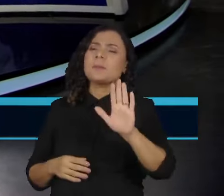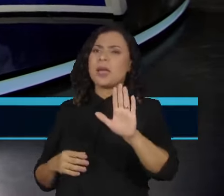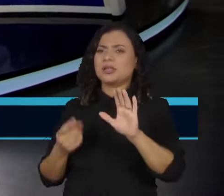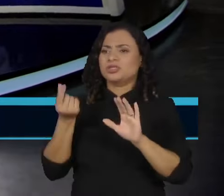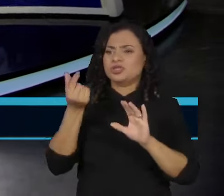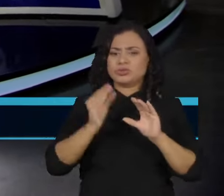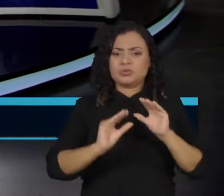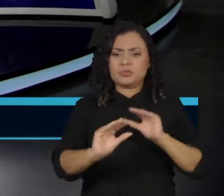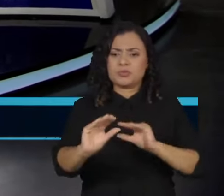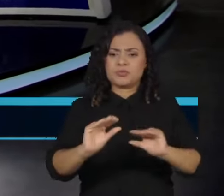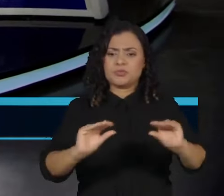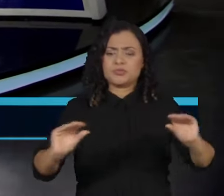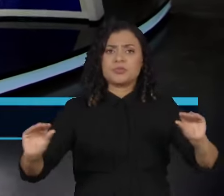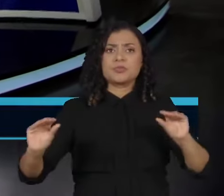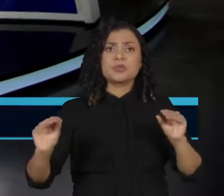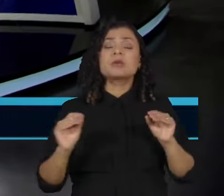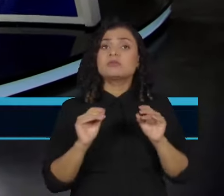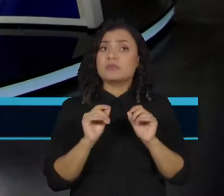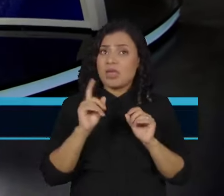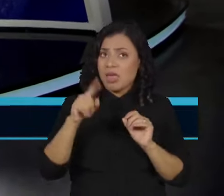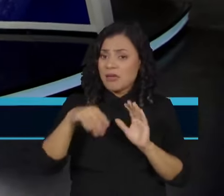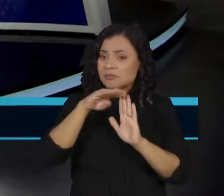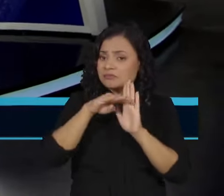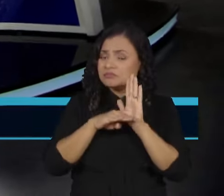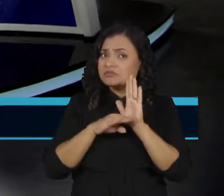uma cortina de fumaça na fritura de Jean Paul Prats?